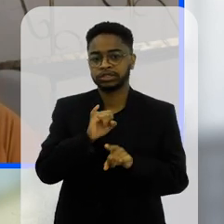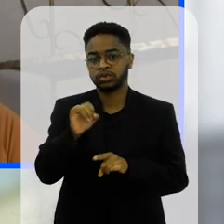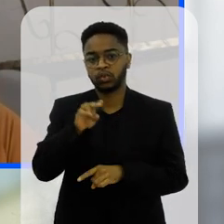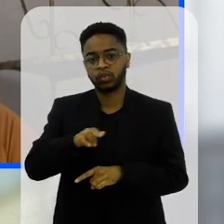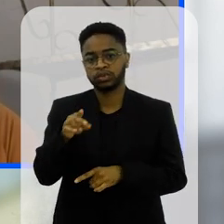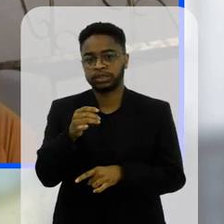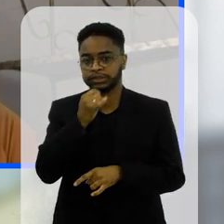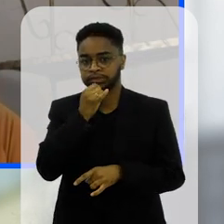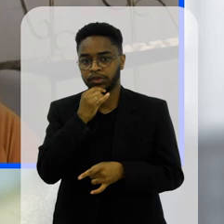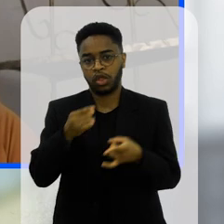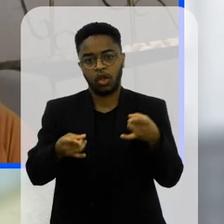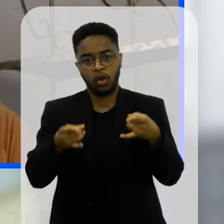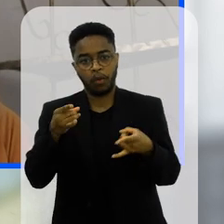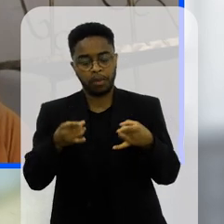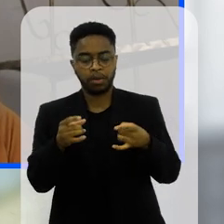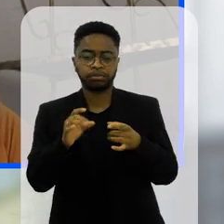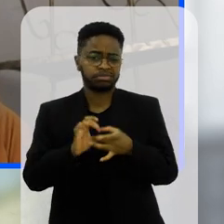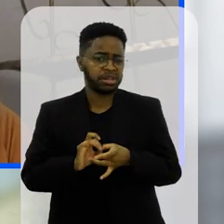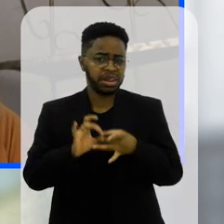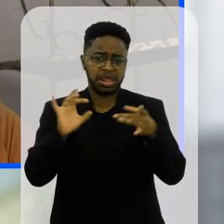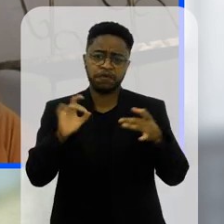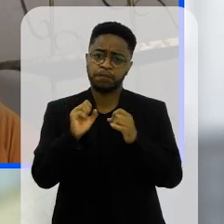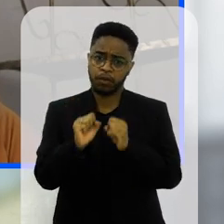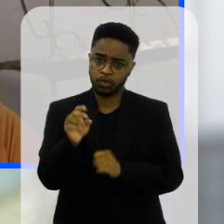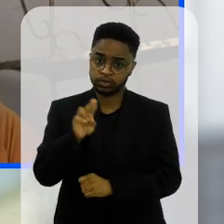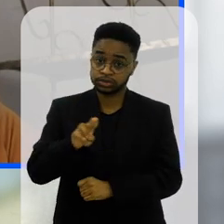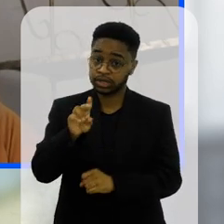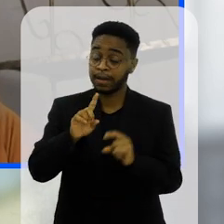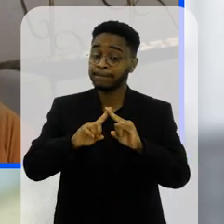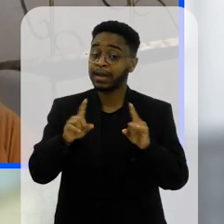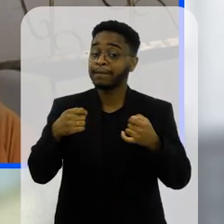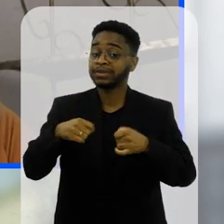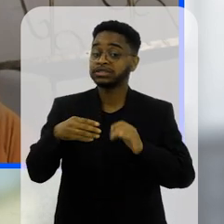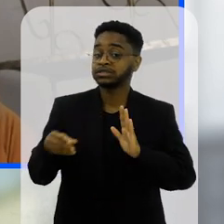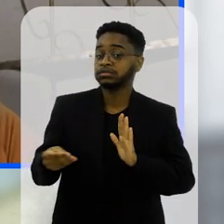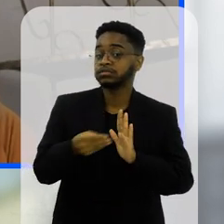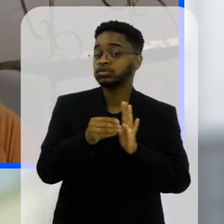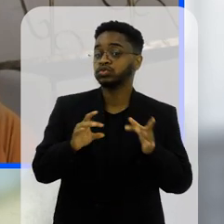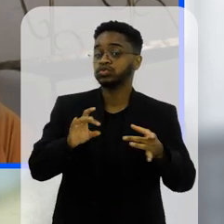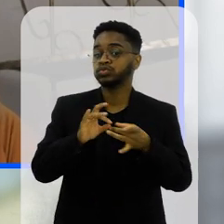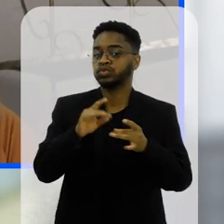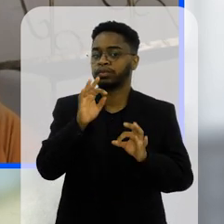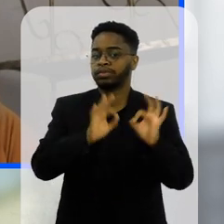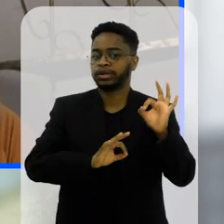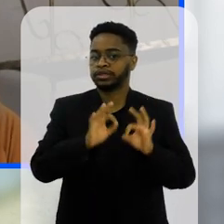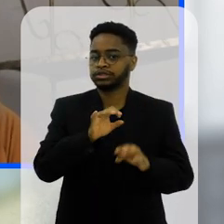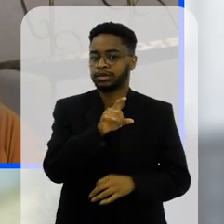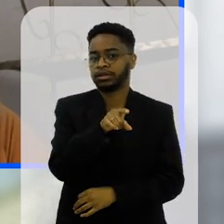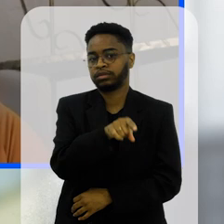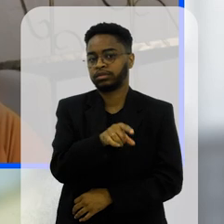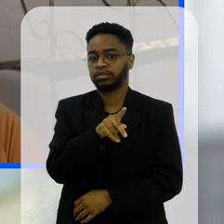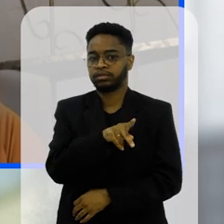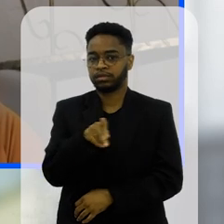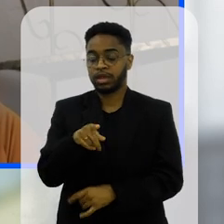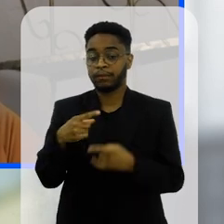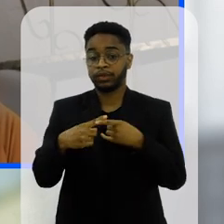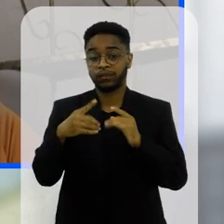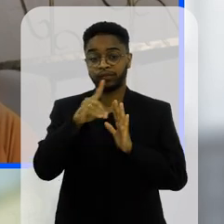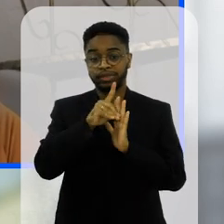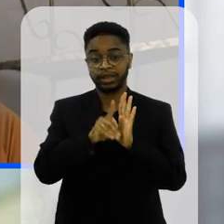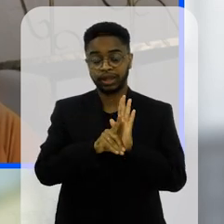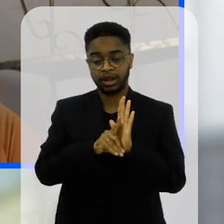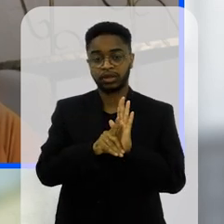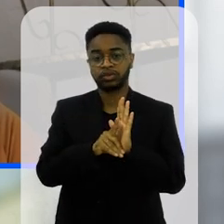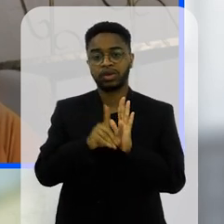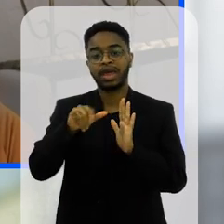aspecto de robótica isso é perfeitamente autorizado desde que esteja no planejamento do professor né então o decreto na realidade